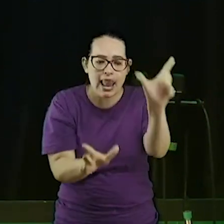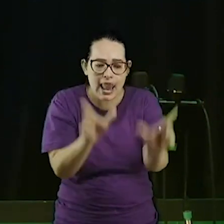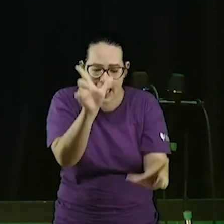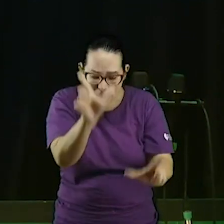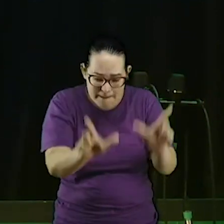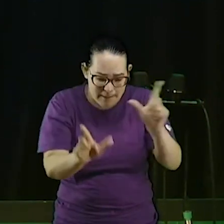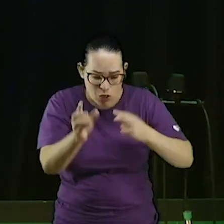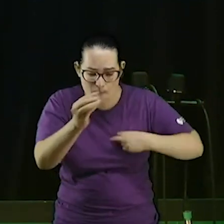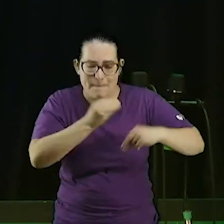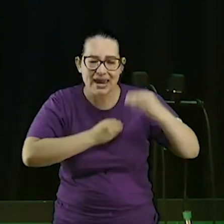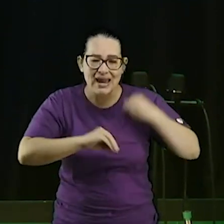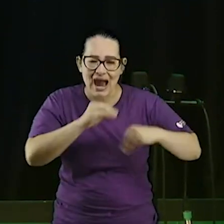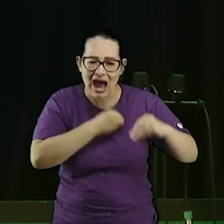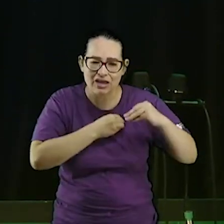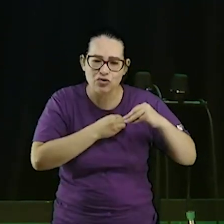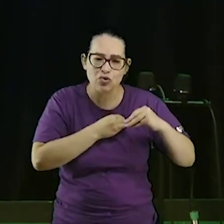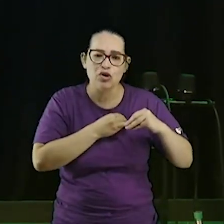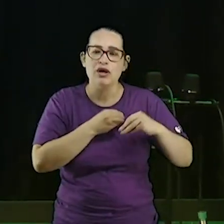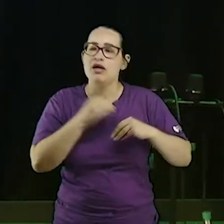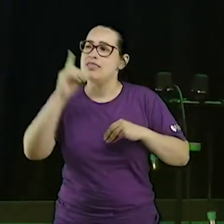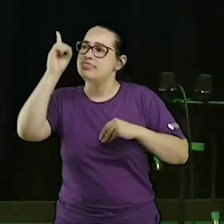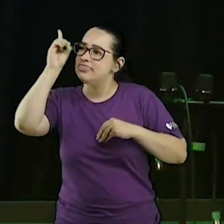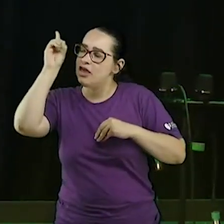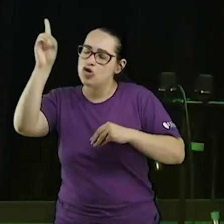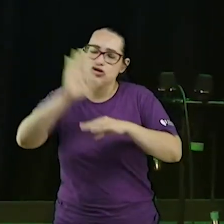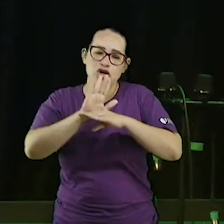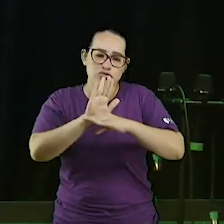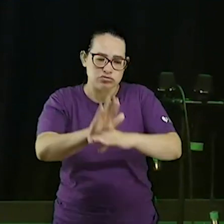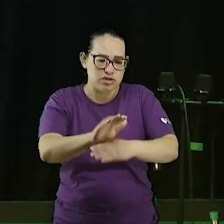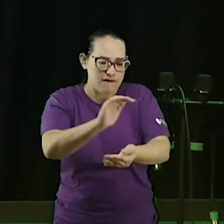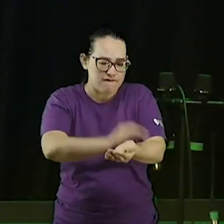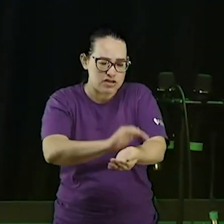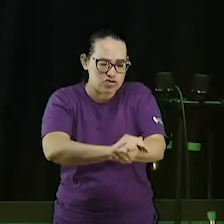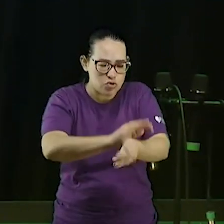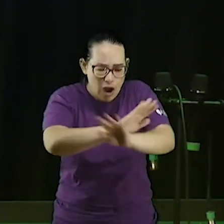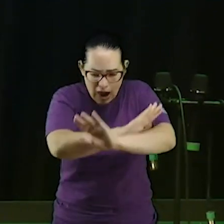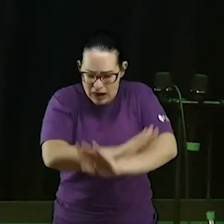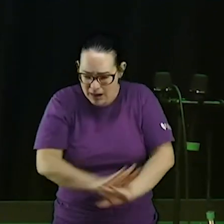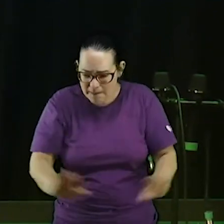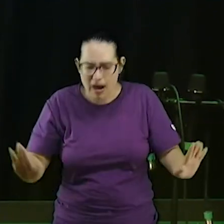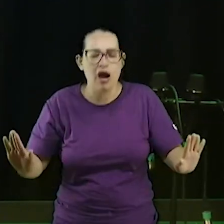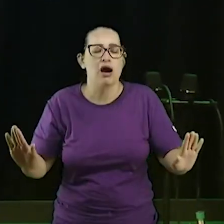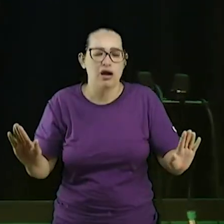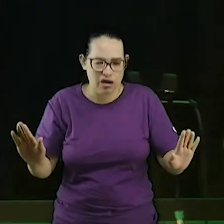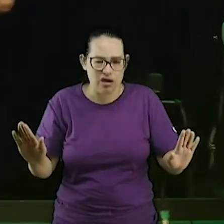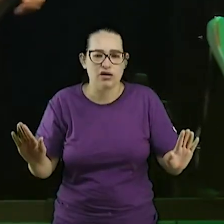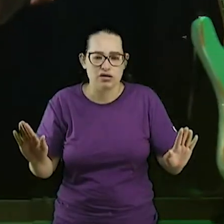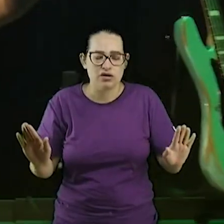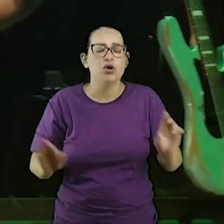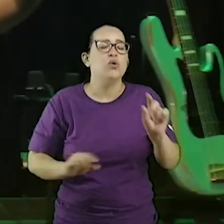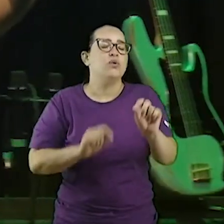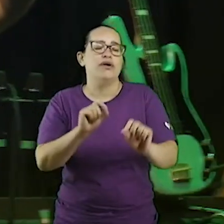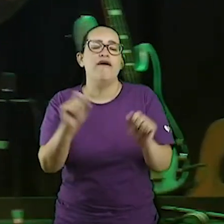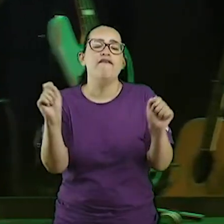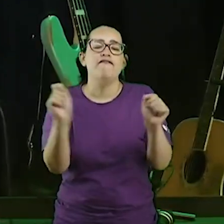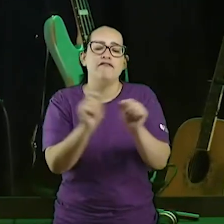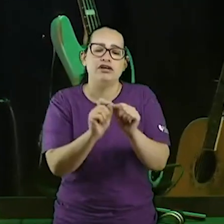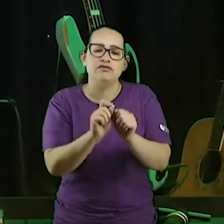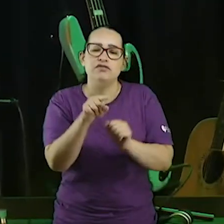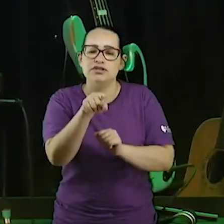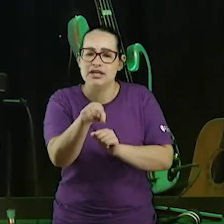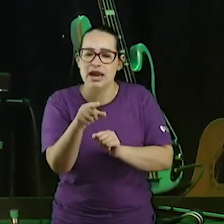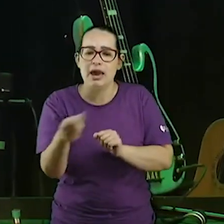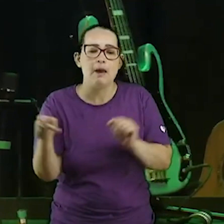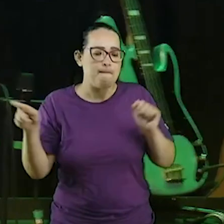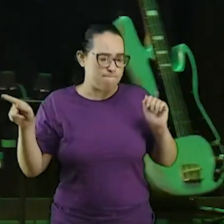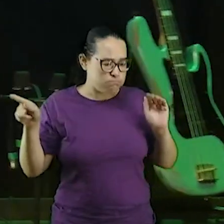você do vício, a maneira como Deus arranca você das mãos das trevas, faz com que você se torne uma ameaça.